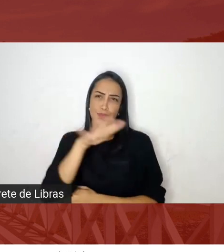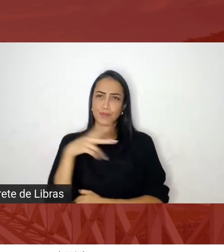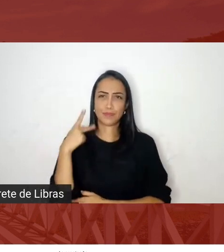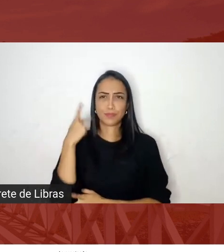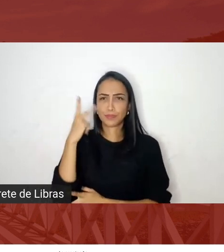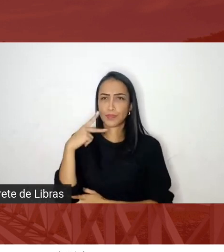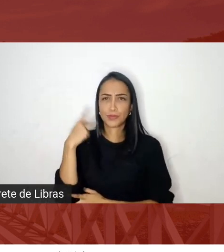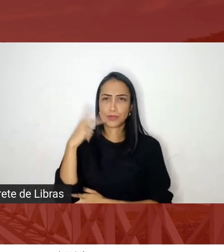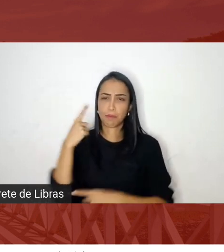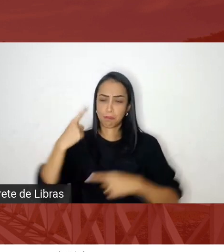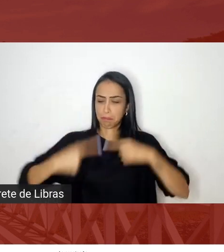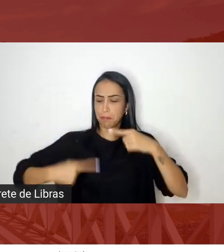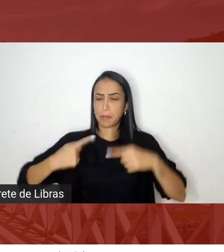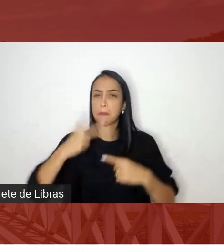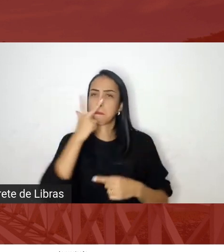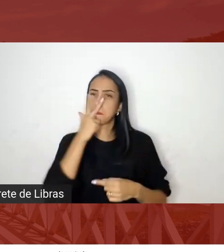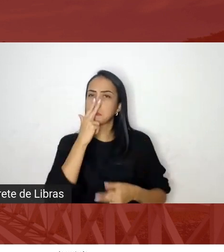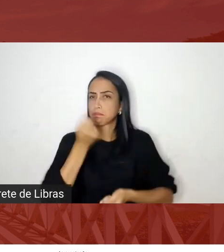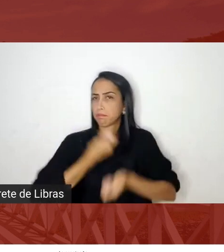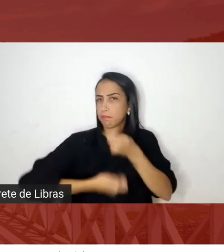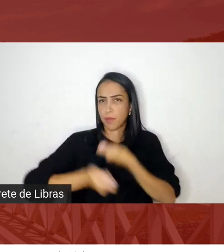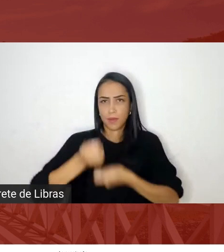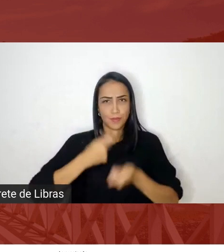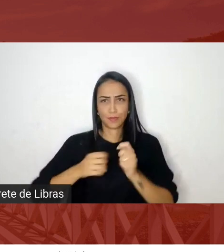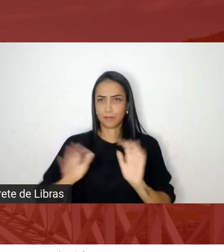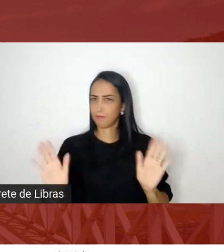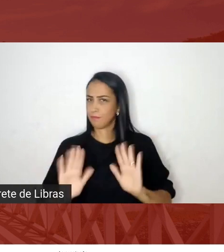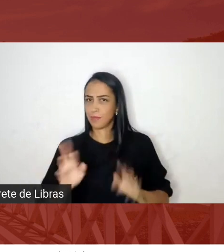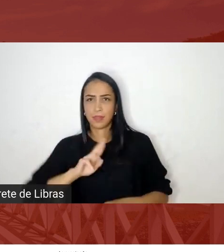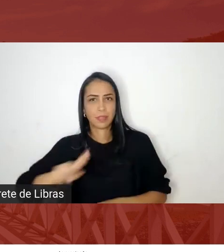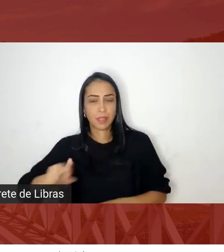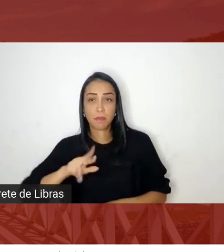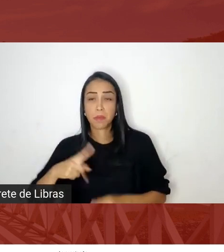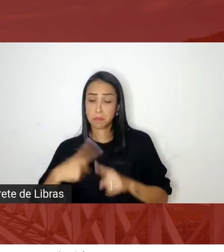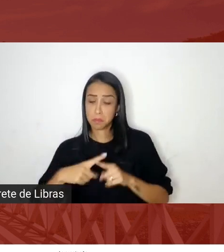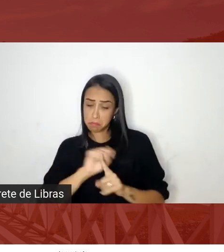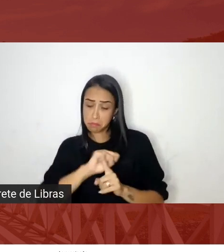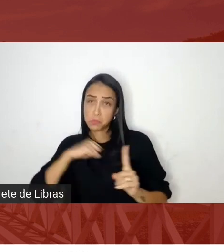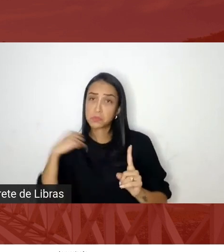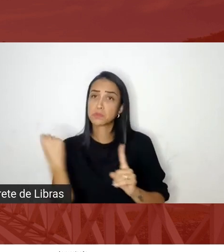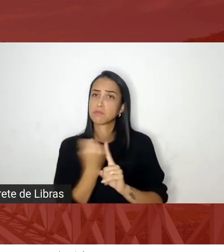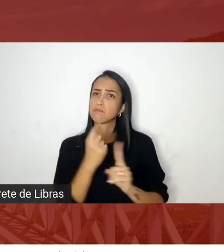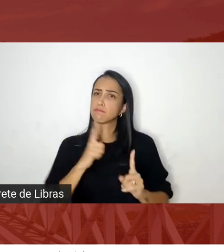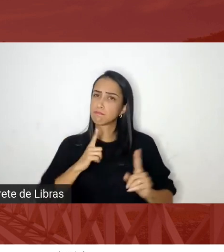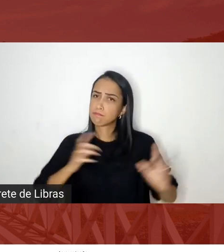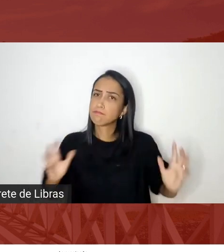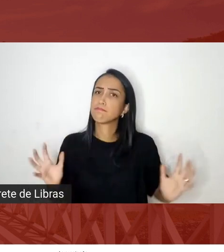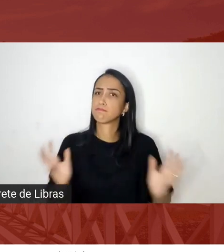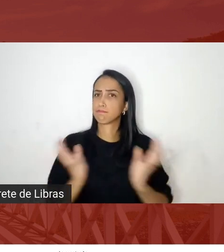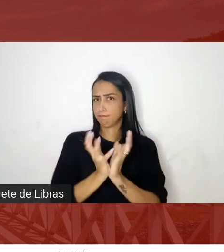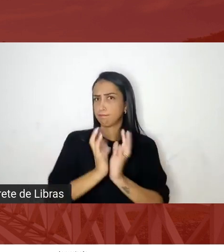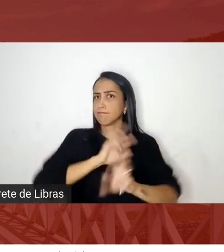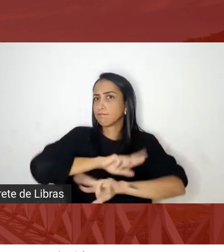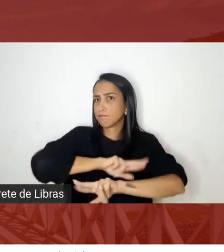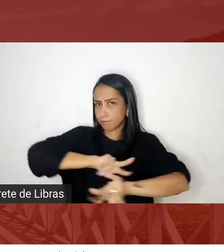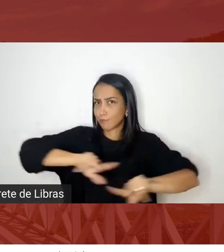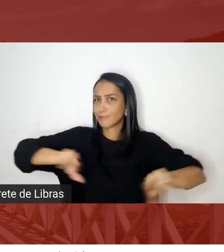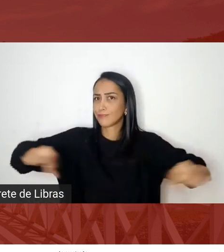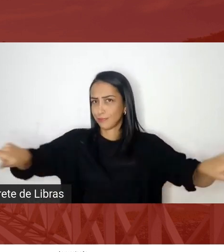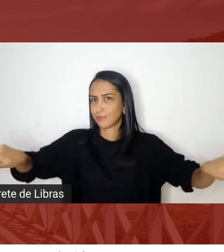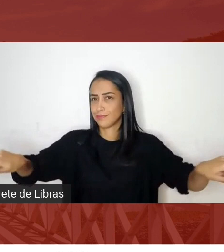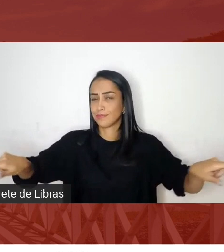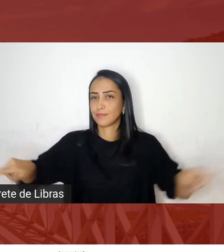negociação uma vez que nós participamos de uma sociedade plural e diversificada sem